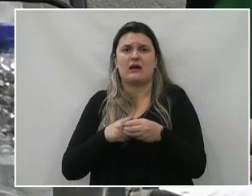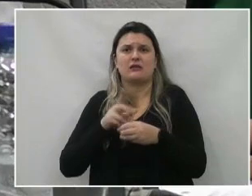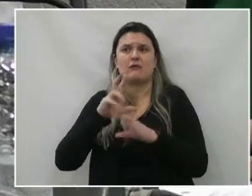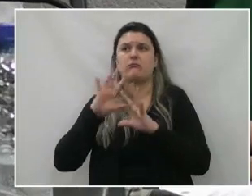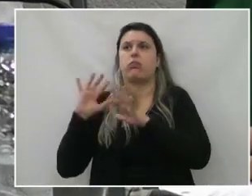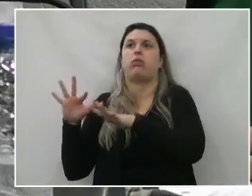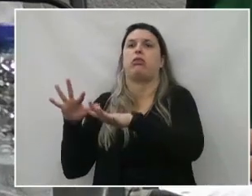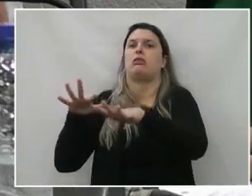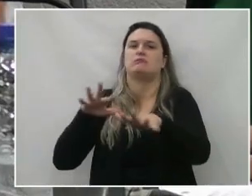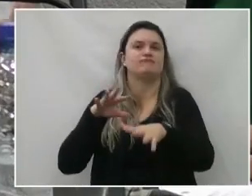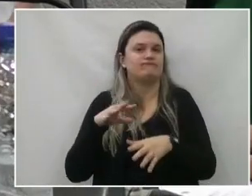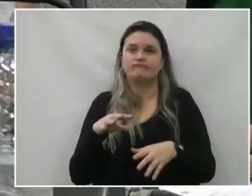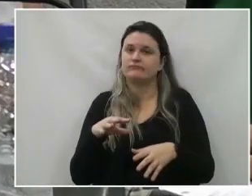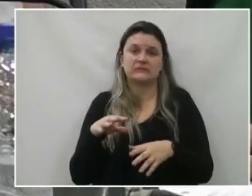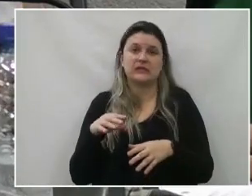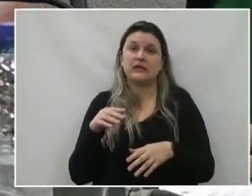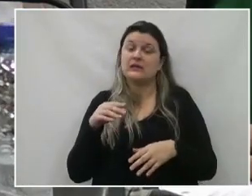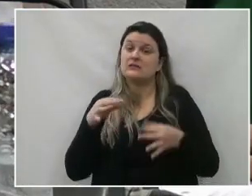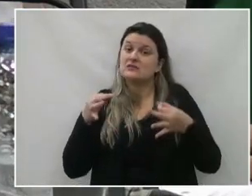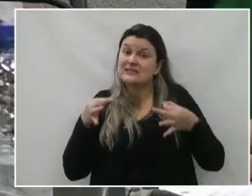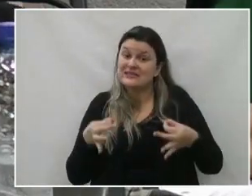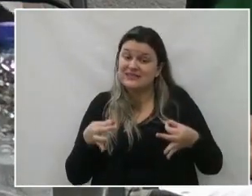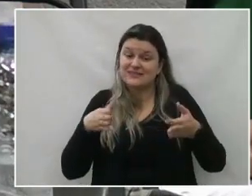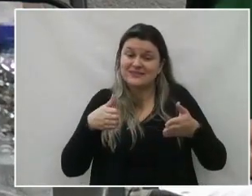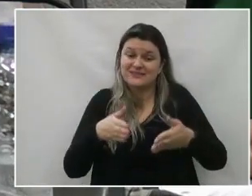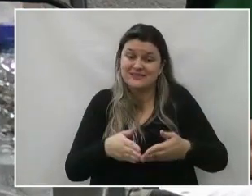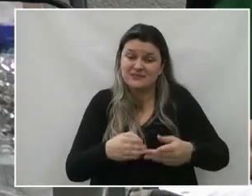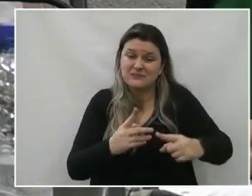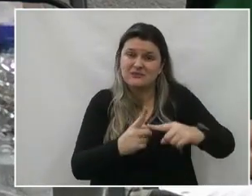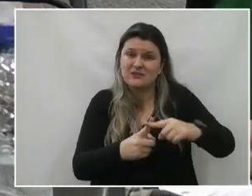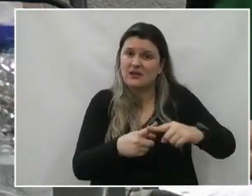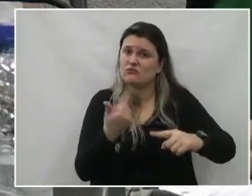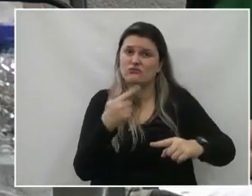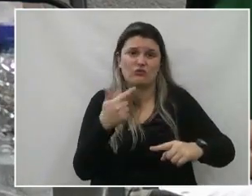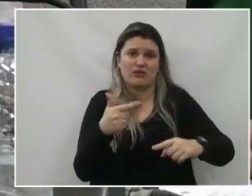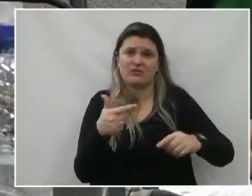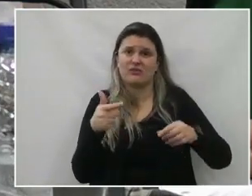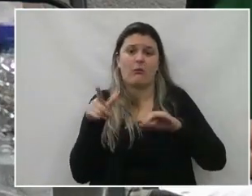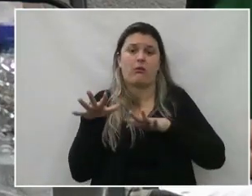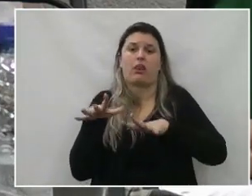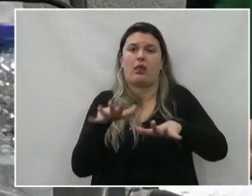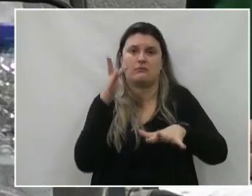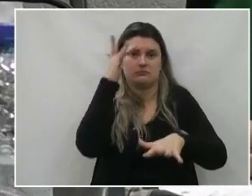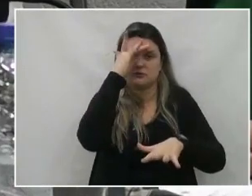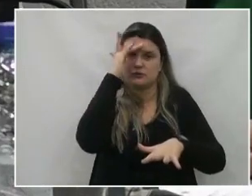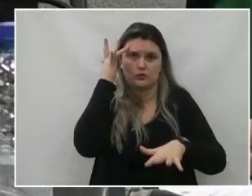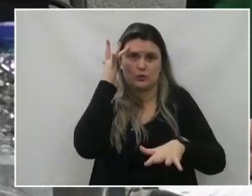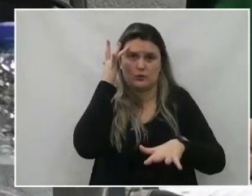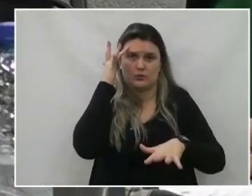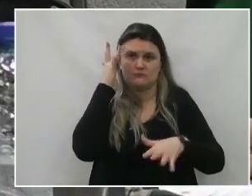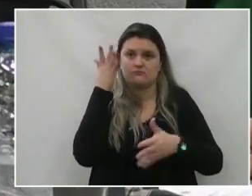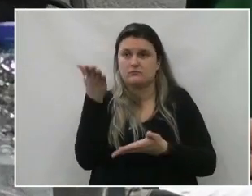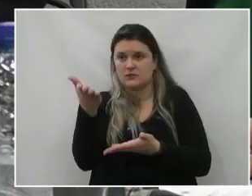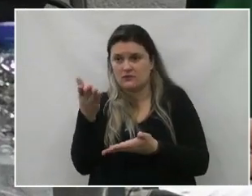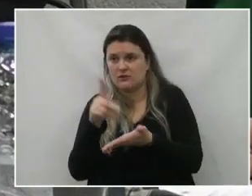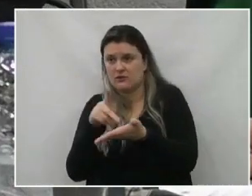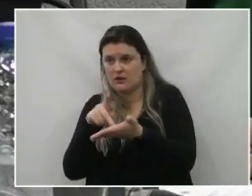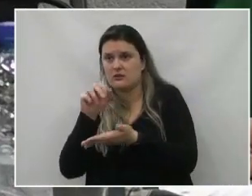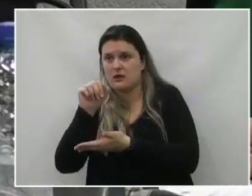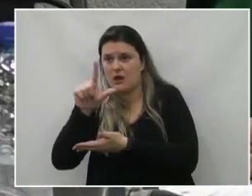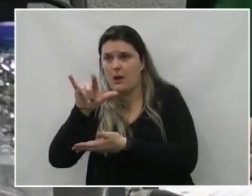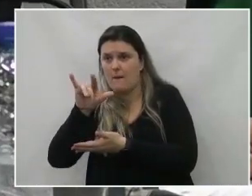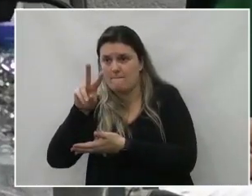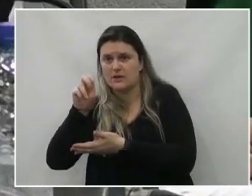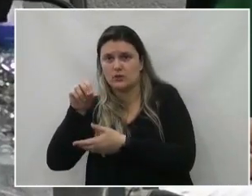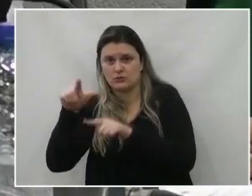Eu tenho certeza que o cemitério é o lugar onde menos aglomeração de pessoas teria. Não é isso, Albino? O